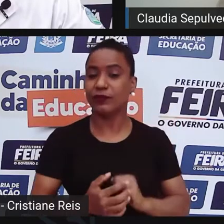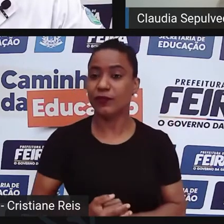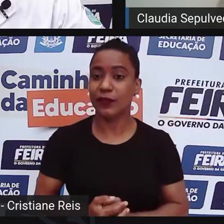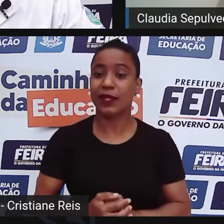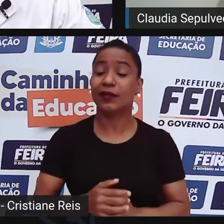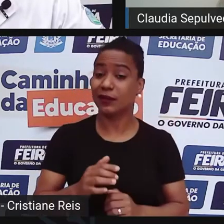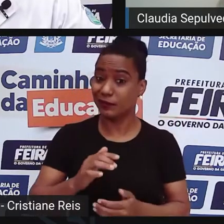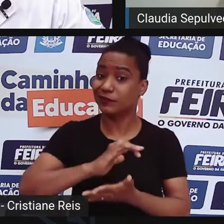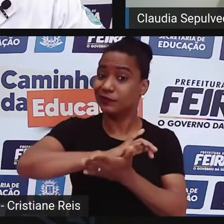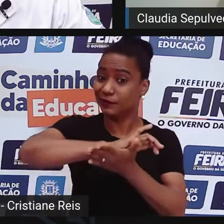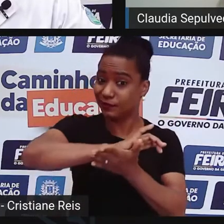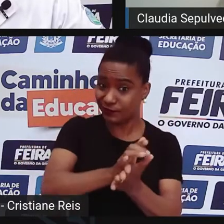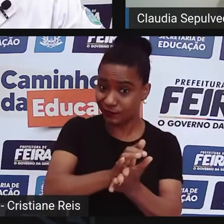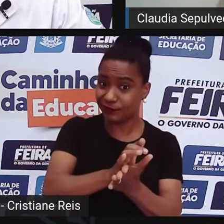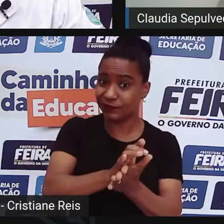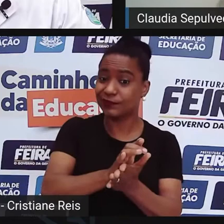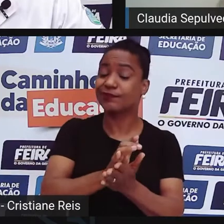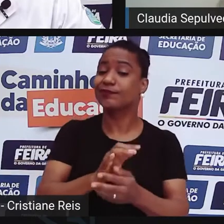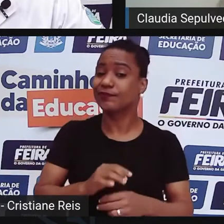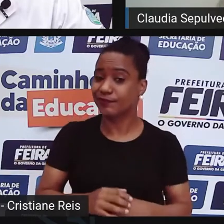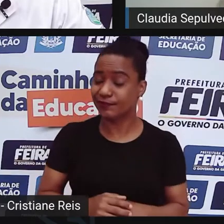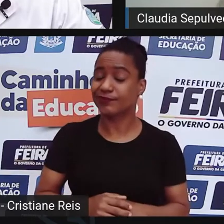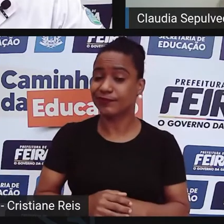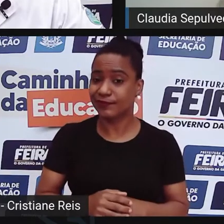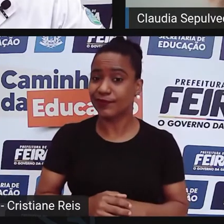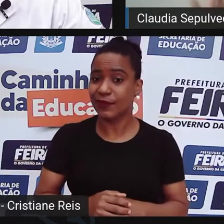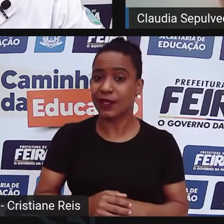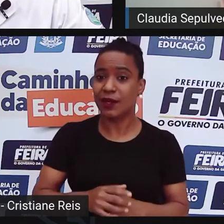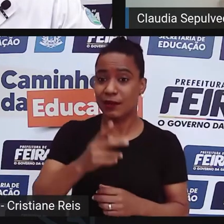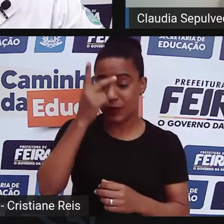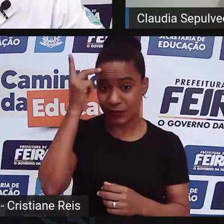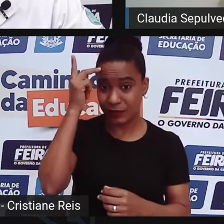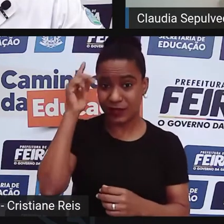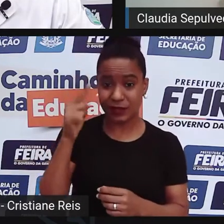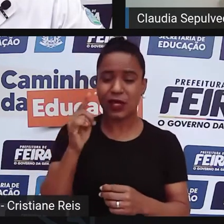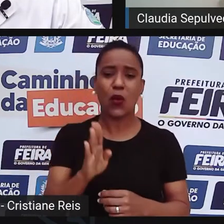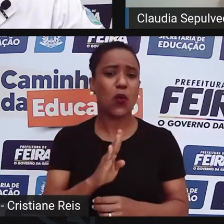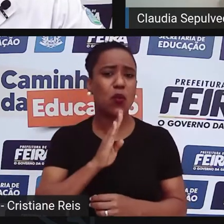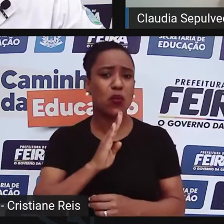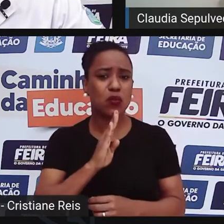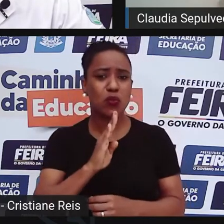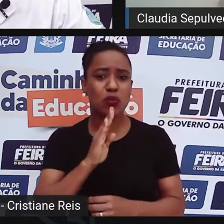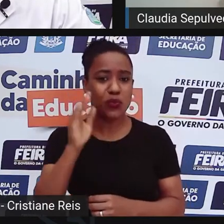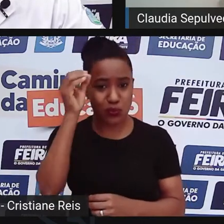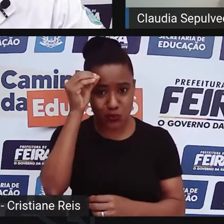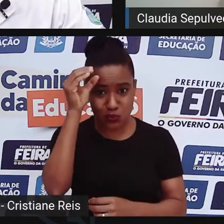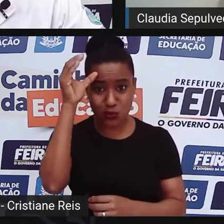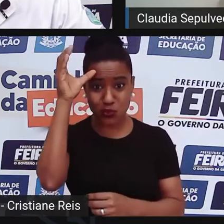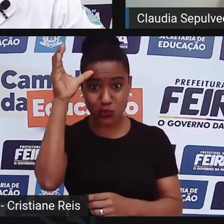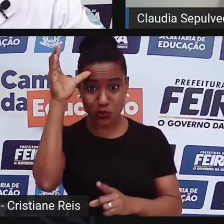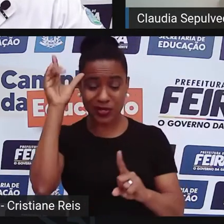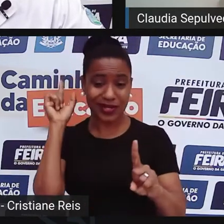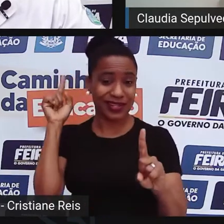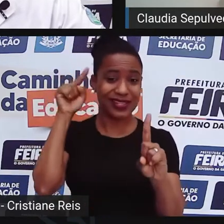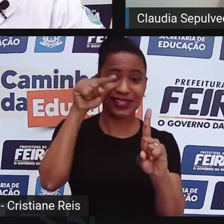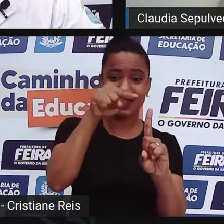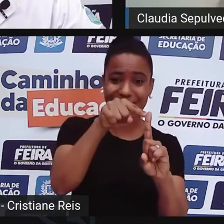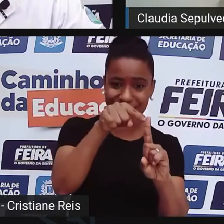que a partir disso é visto como um conhecimento objetivo, digamos assim, da realidade, e um conhecimento que